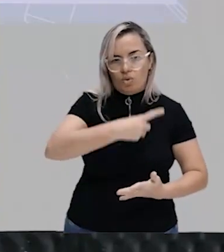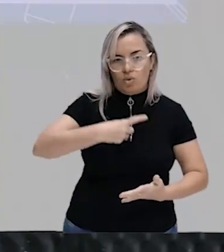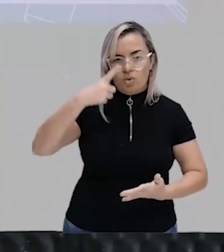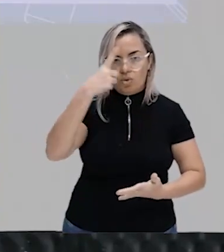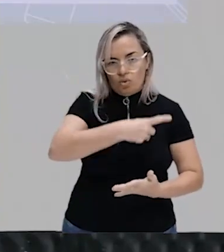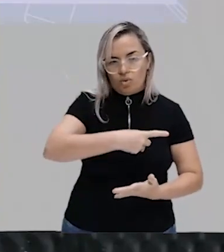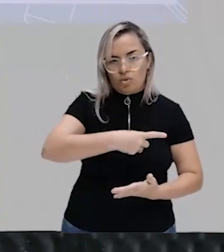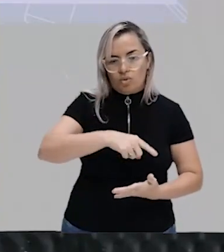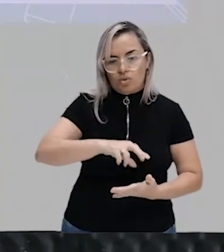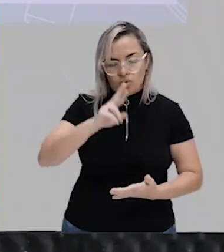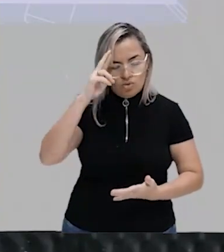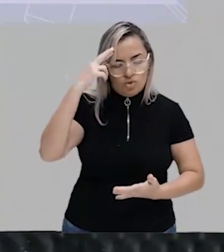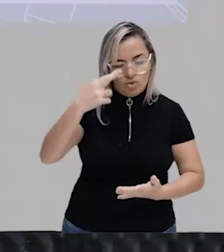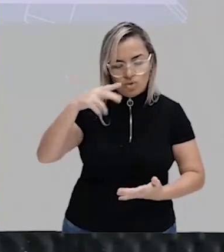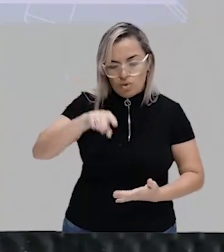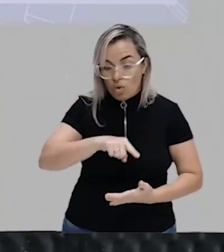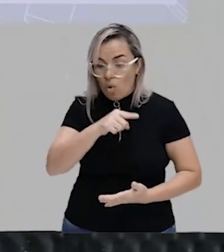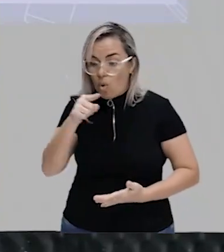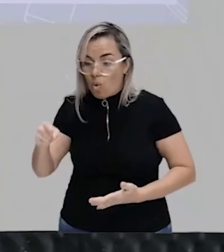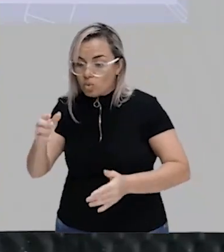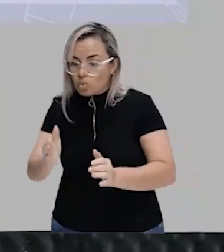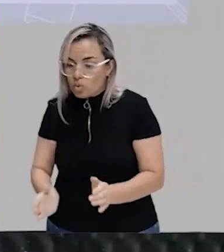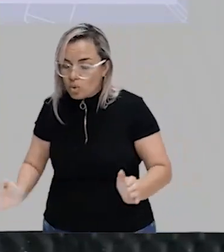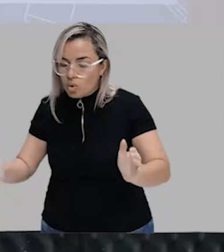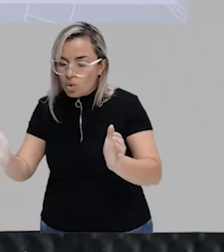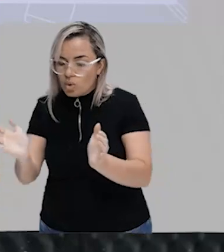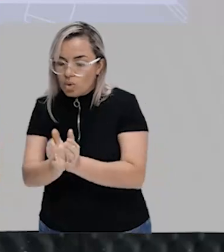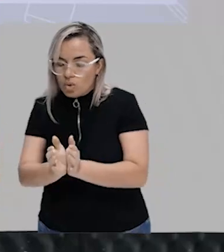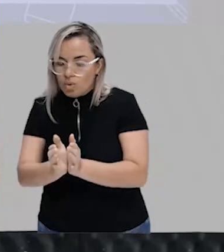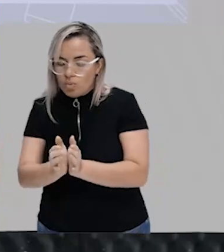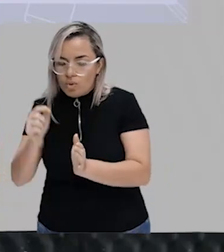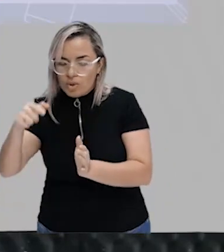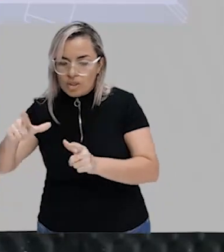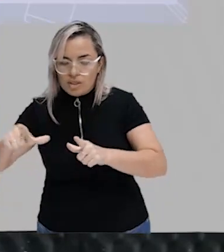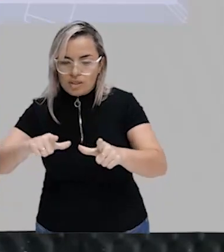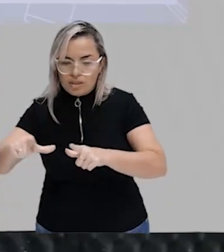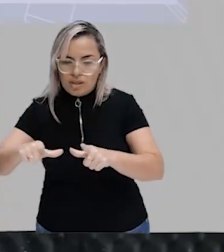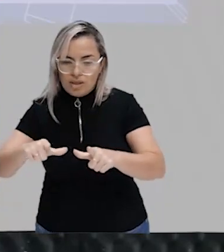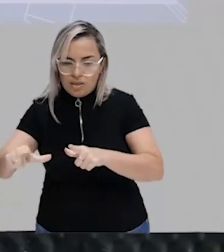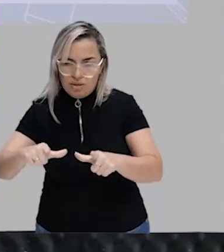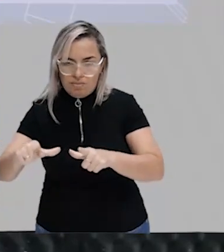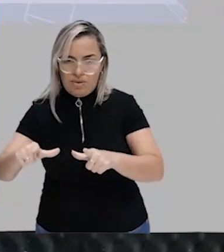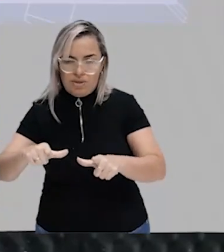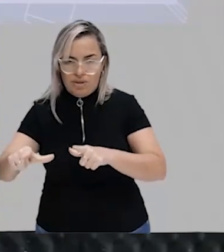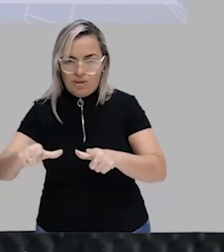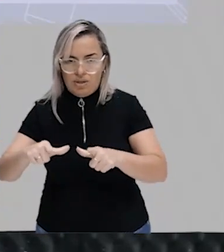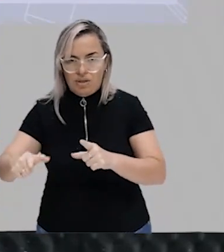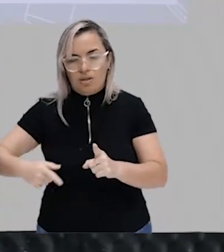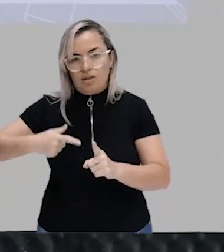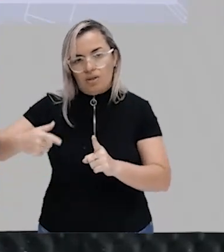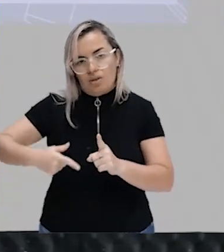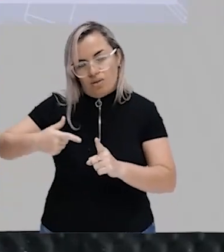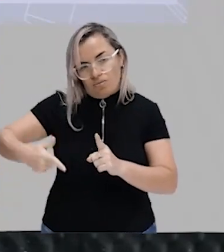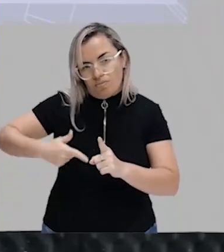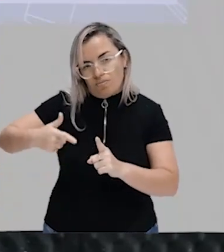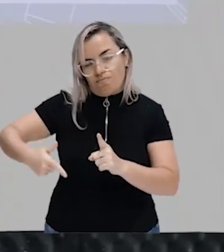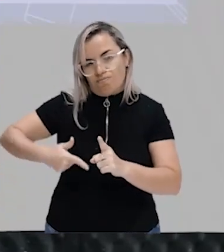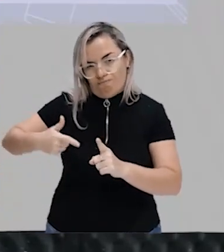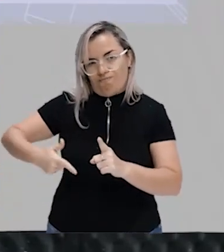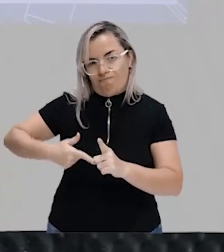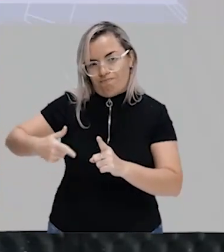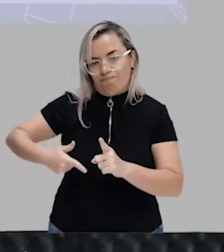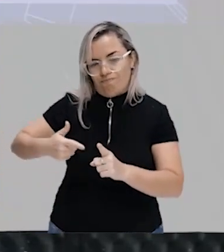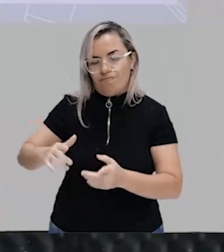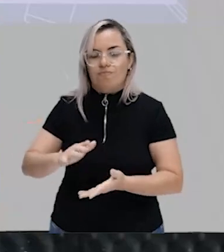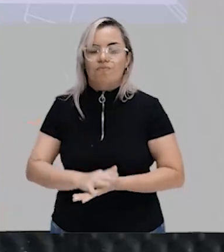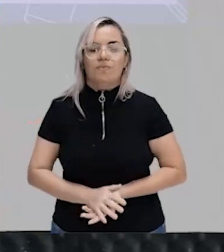e outro que trabalha para esse primeiro grupo, que é aquele que tem apenas a força de produção ou força de trabalho.